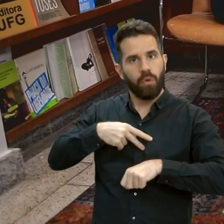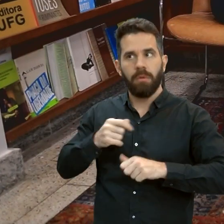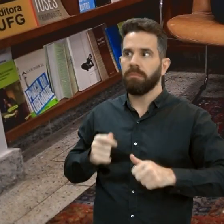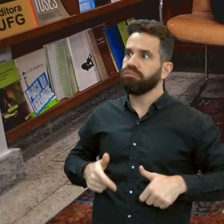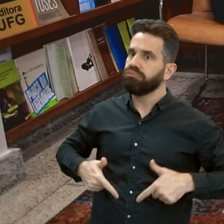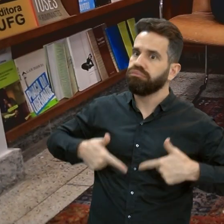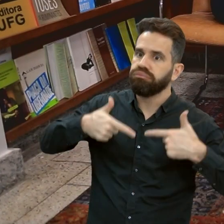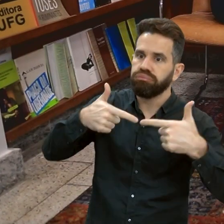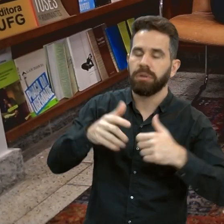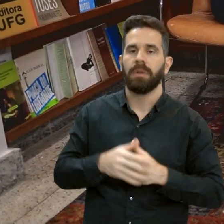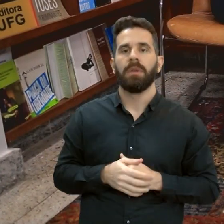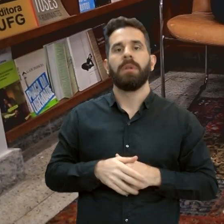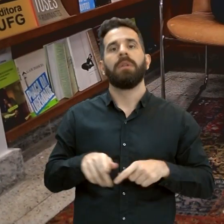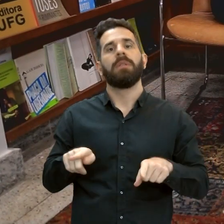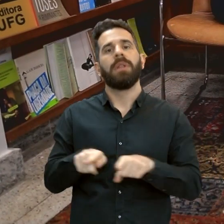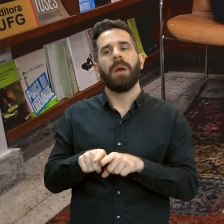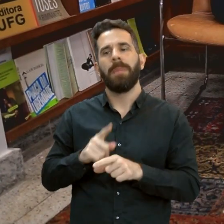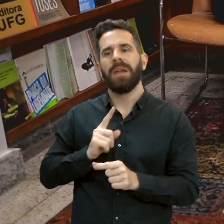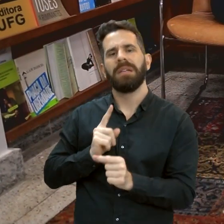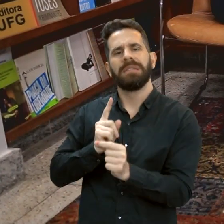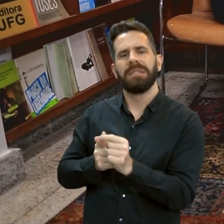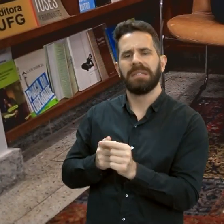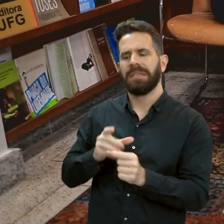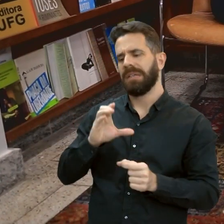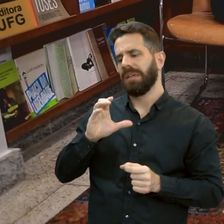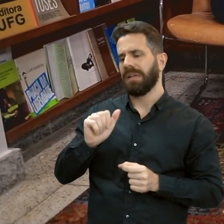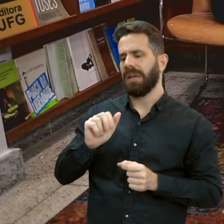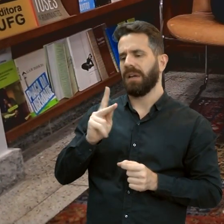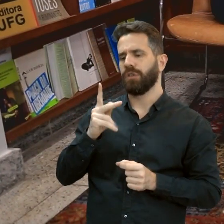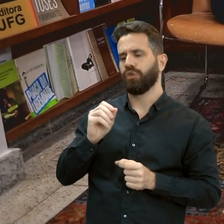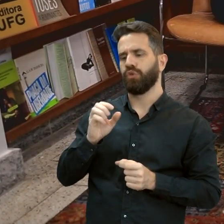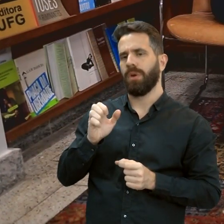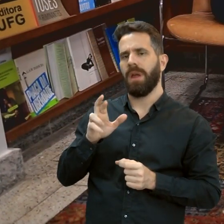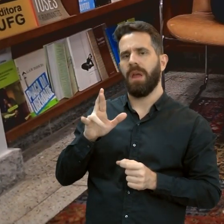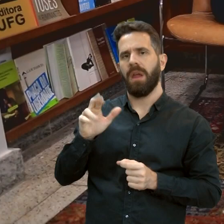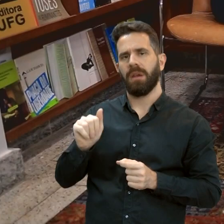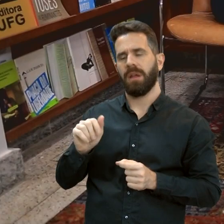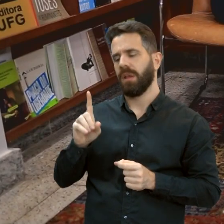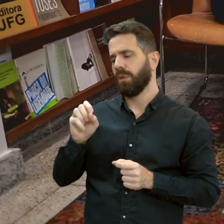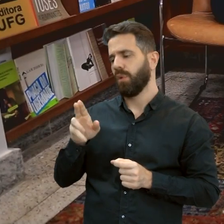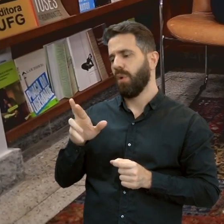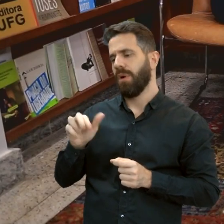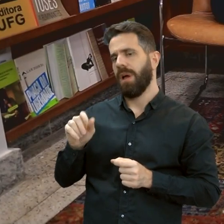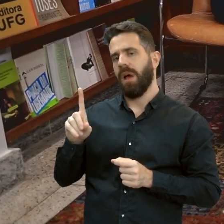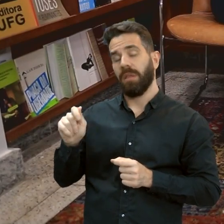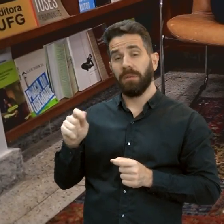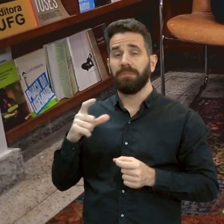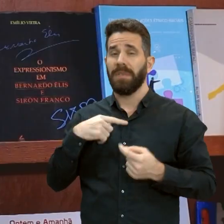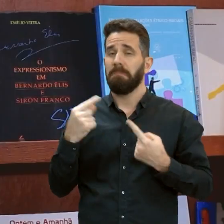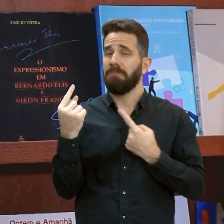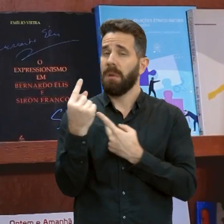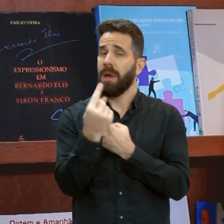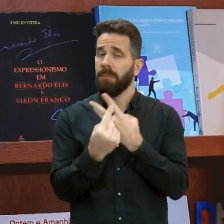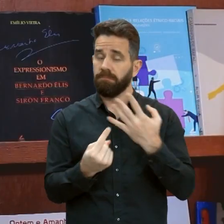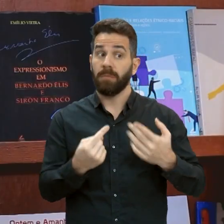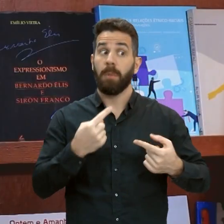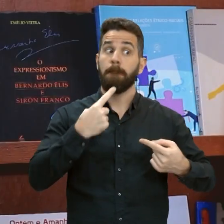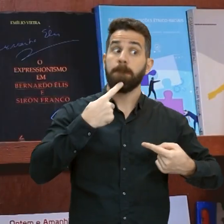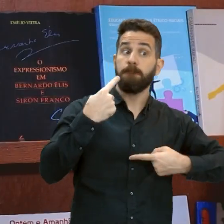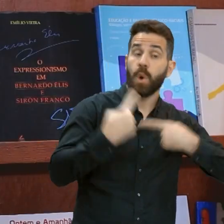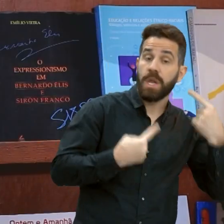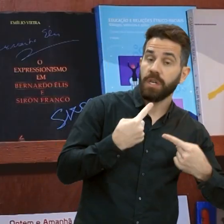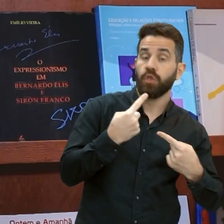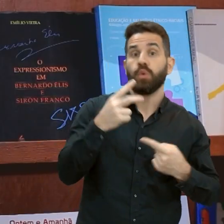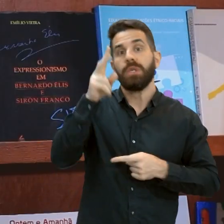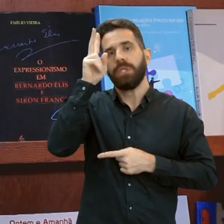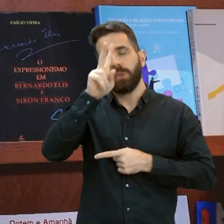de cachoeira dourada, todos esses aspectos políticos e históricos são importantes. Mas uma coisa